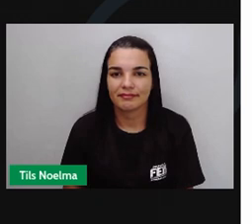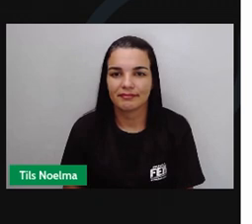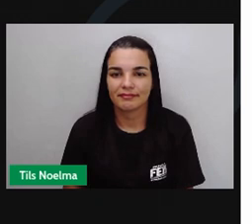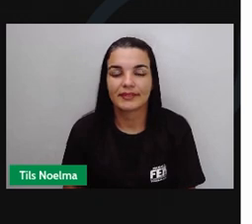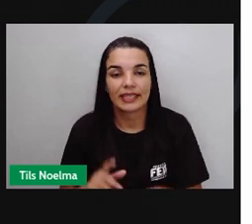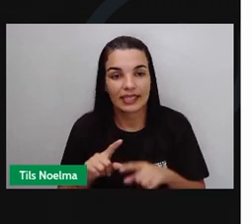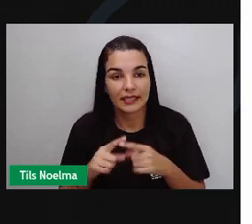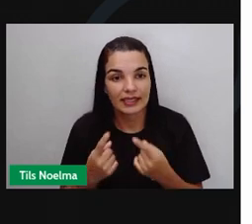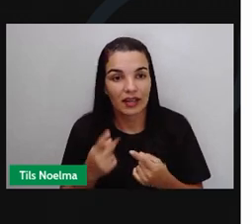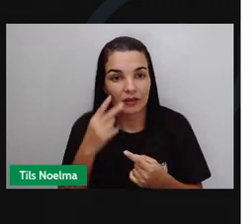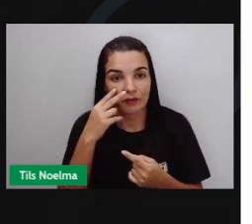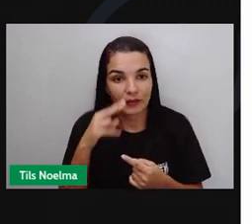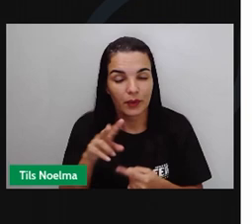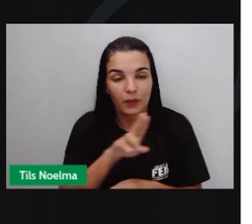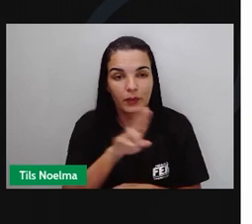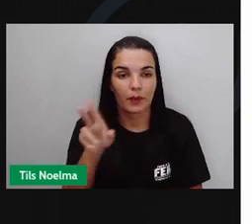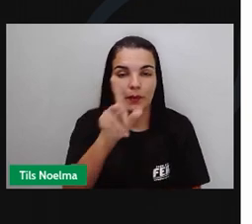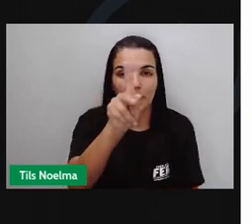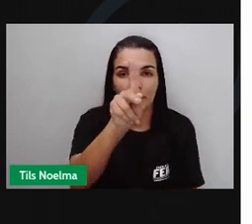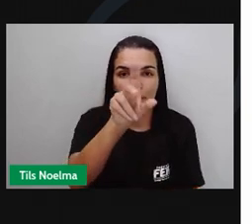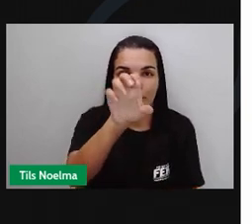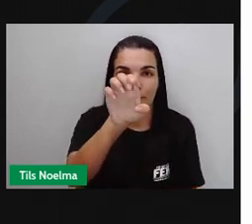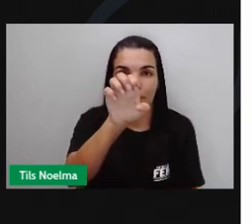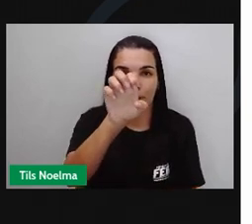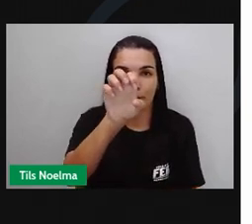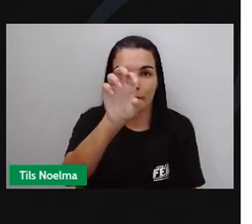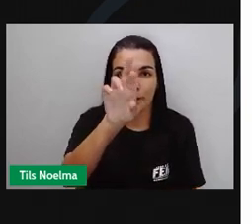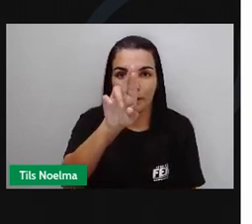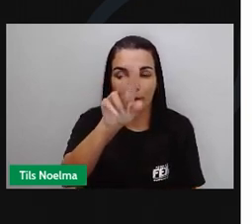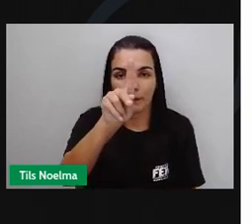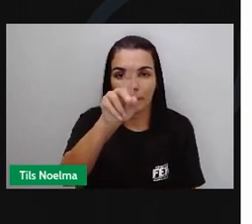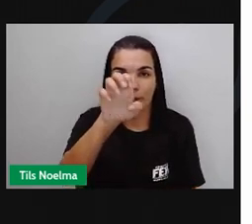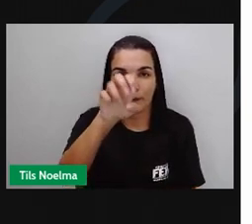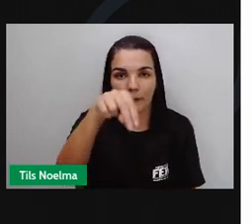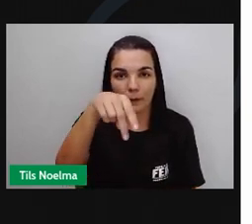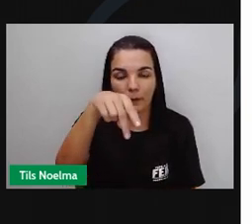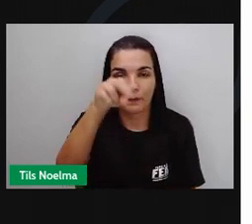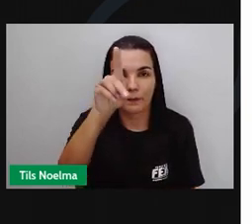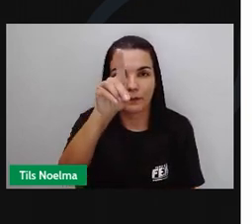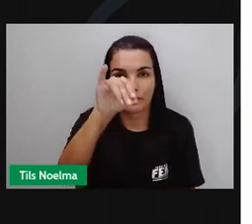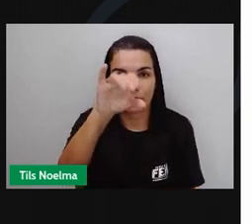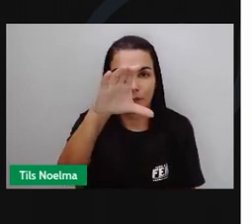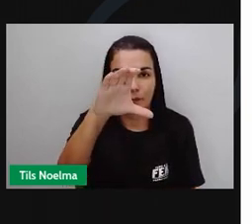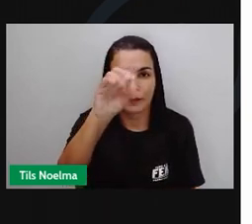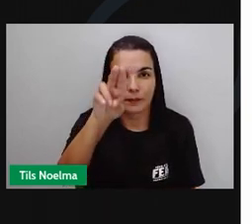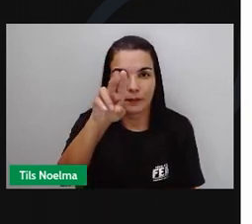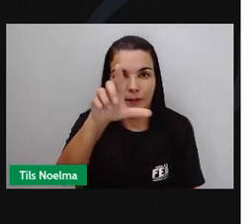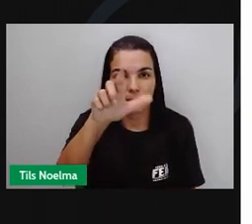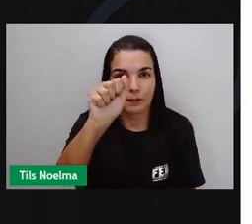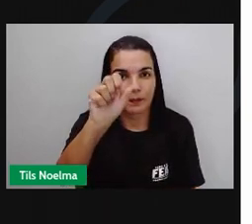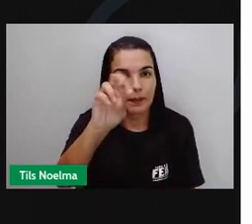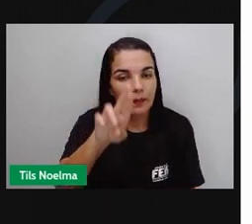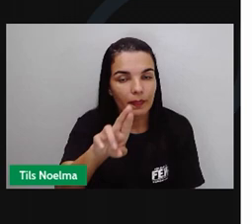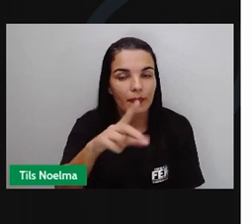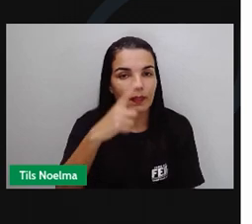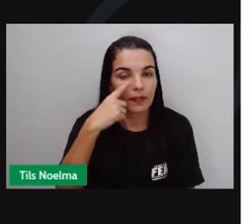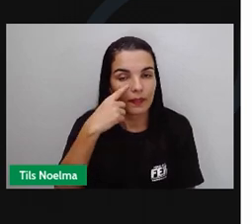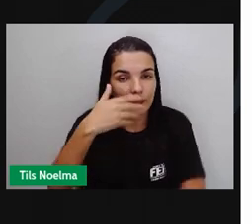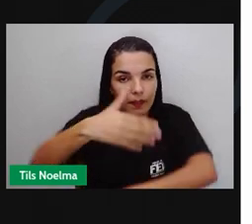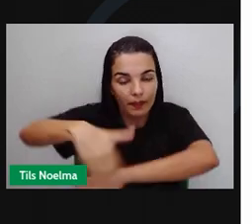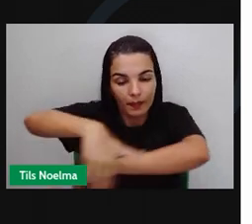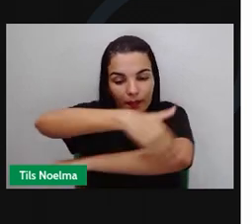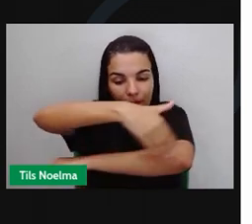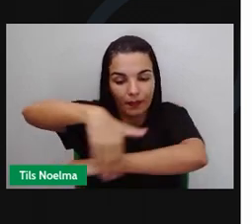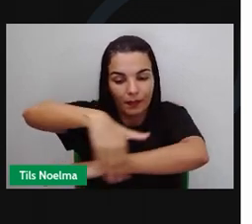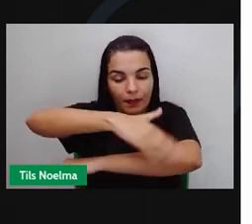ela é perpendicular tanto à Rua Nascimento Silva quanto à Rua Barão de Jaguaripe.